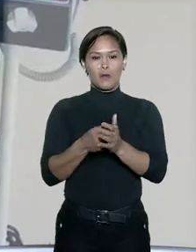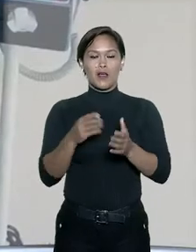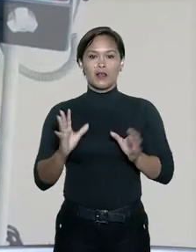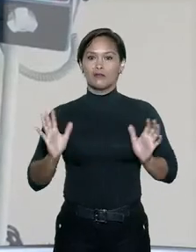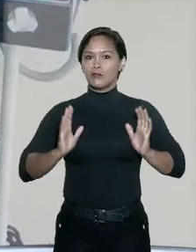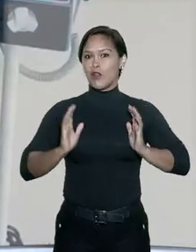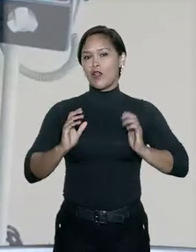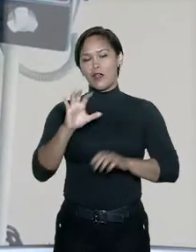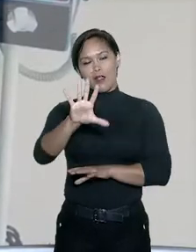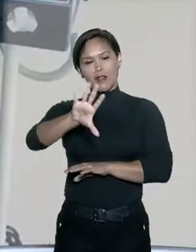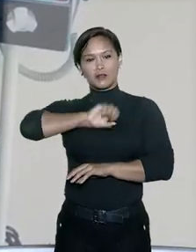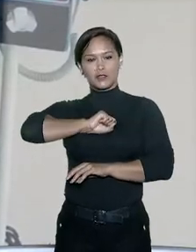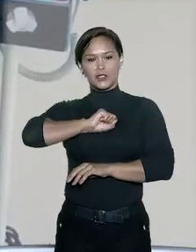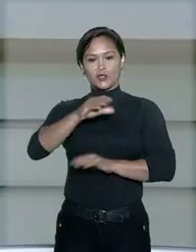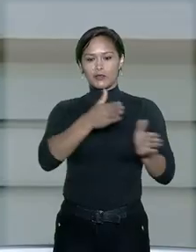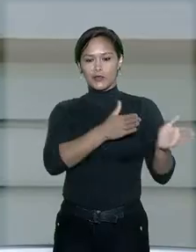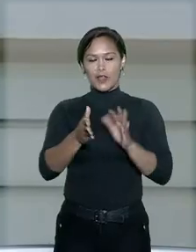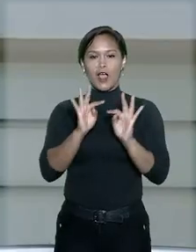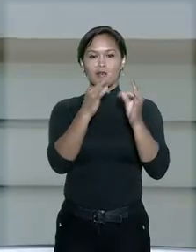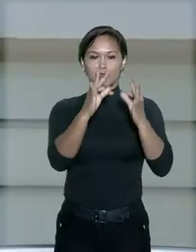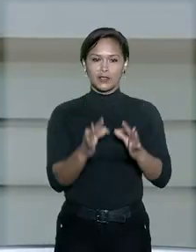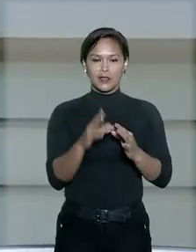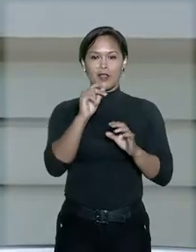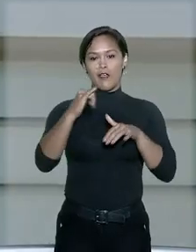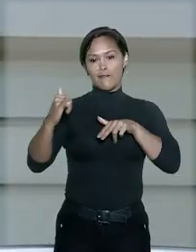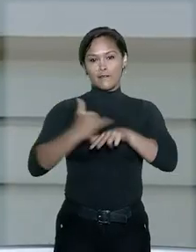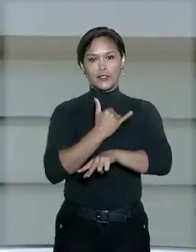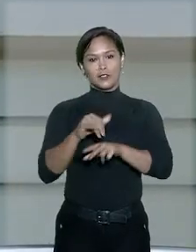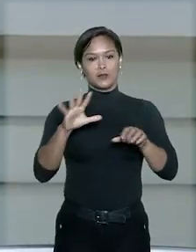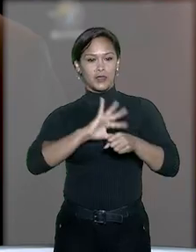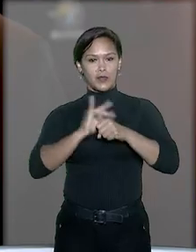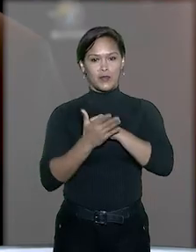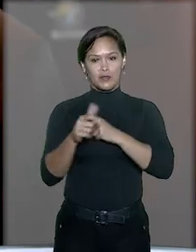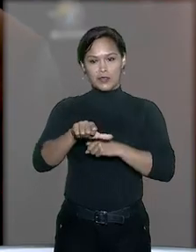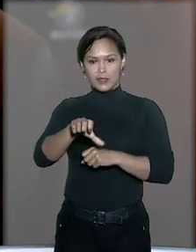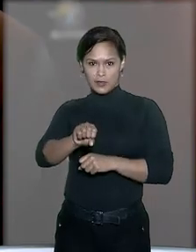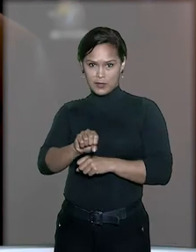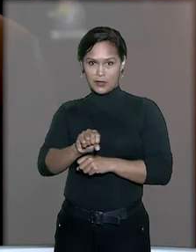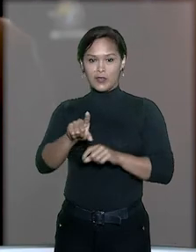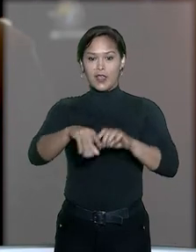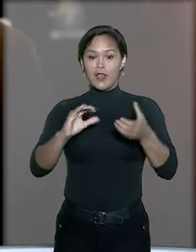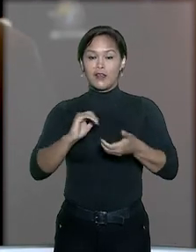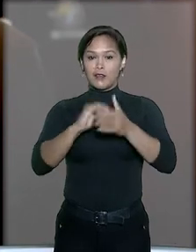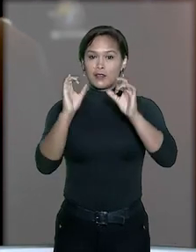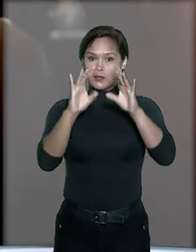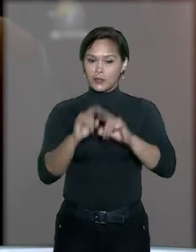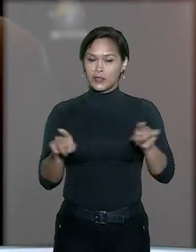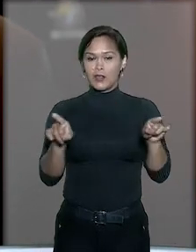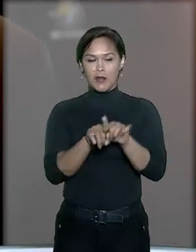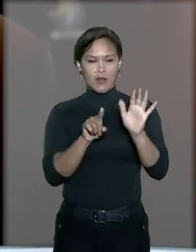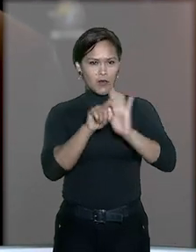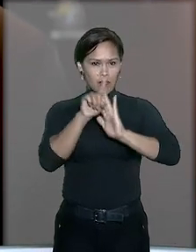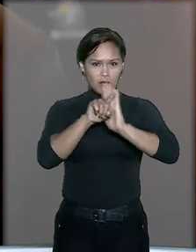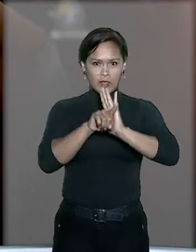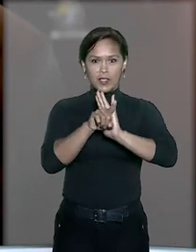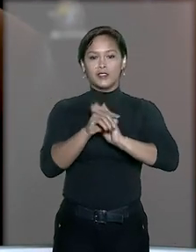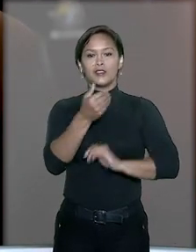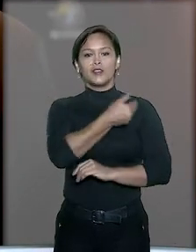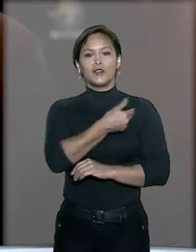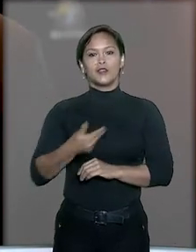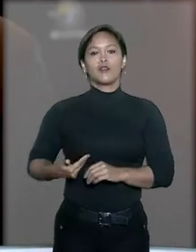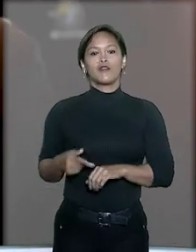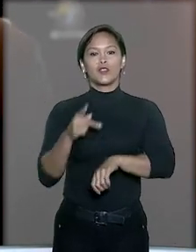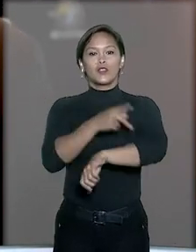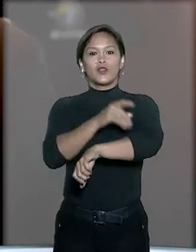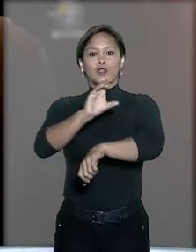respiradores destinados ao tratamento de vítimas da Covid-19. A Corte Especial também vai analisar o caso do governador de